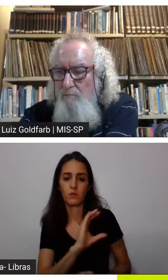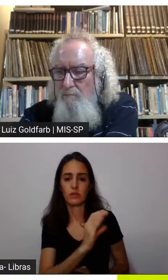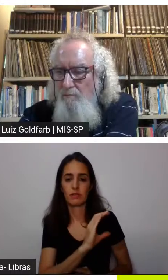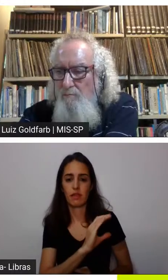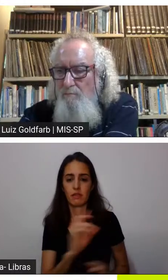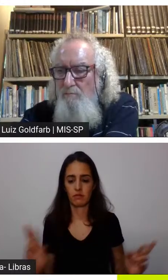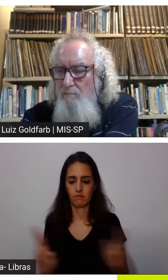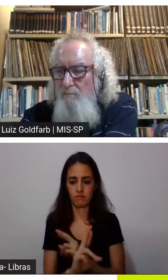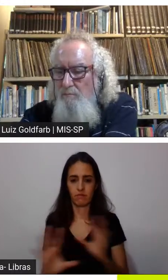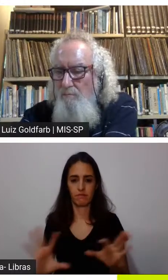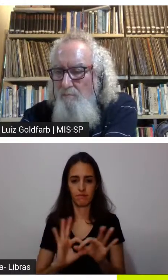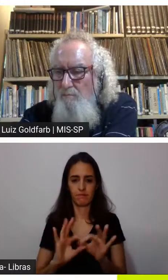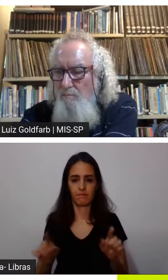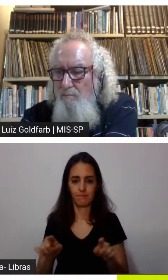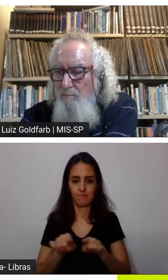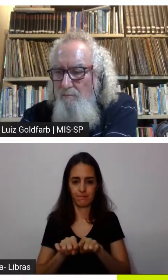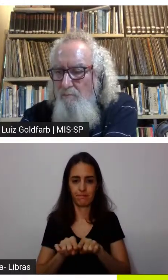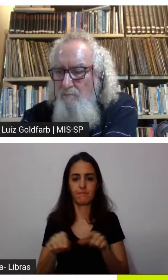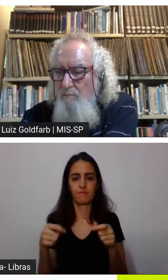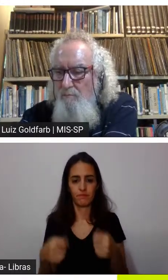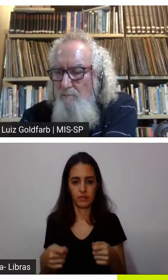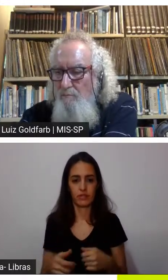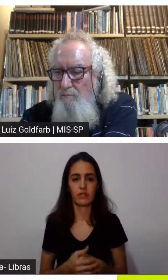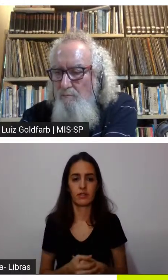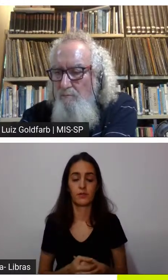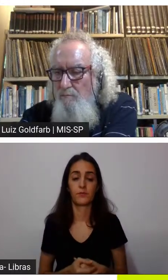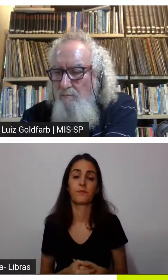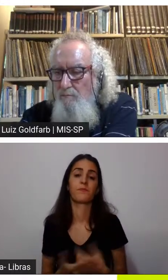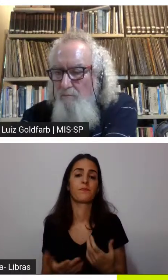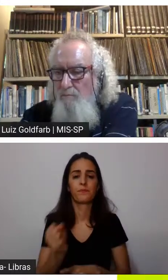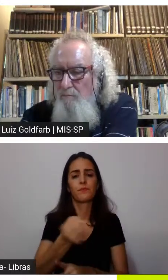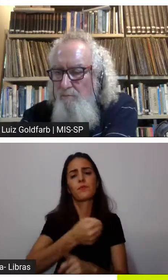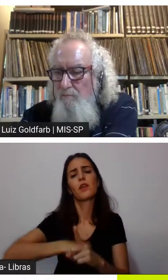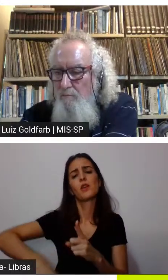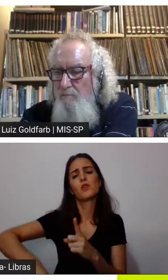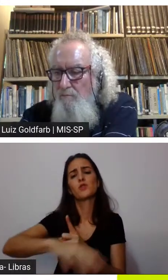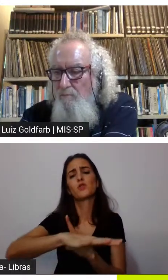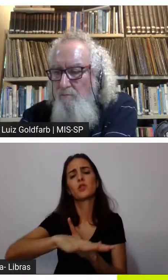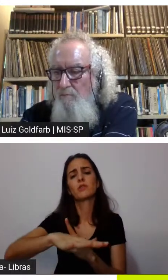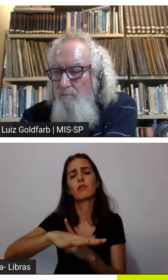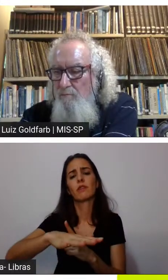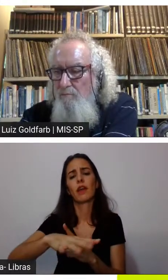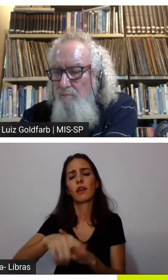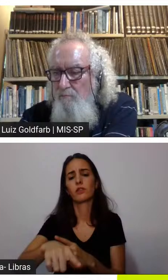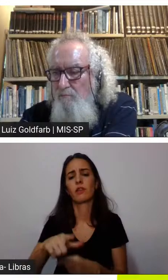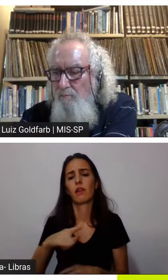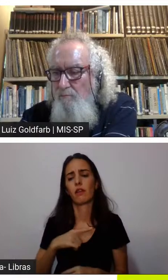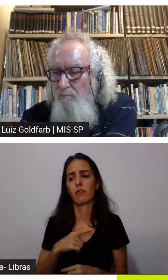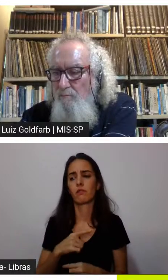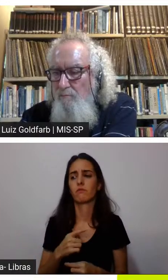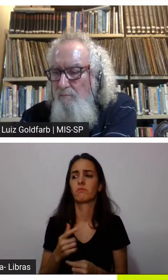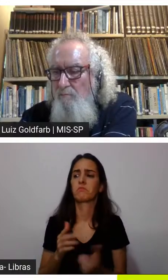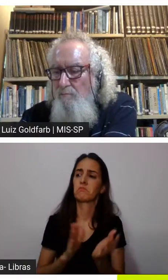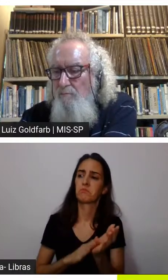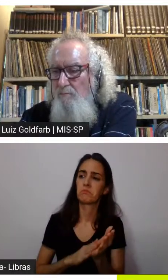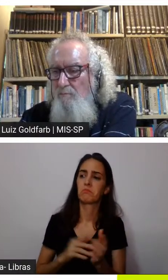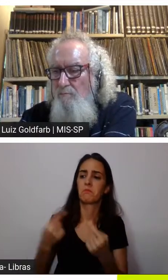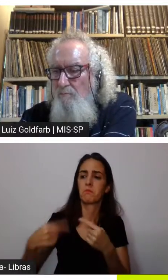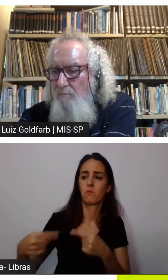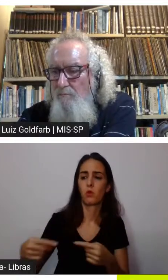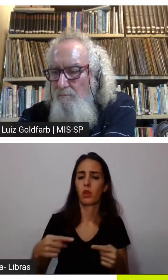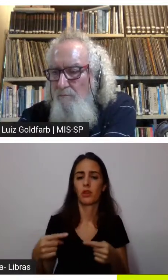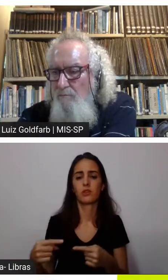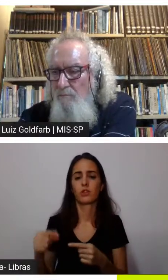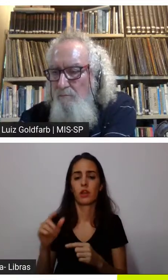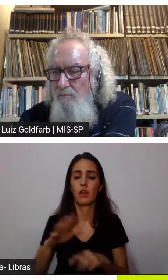então eu acho que tem um outro lado também que é o quanto uma sociedade valoriza políticas ambientais tem isso porque um candidato